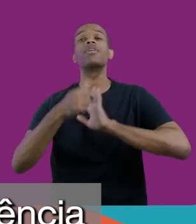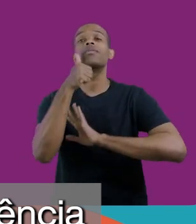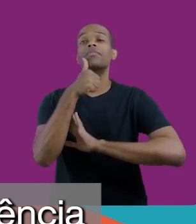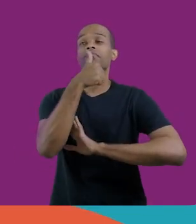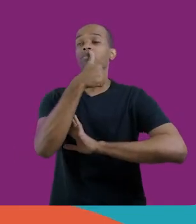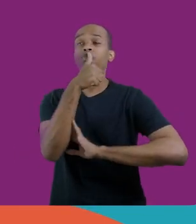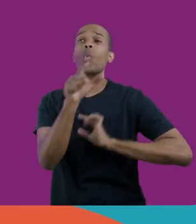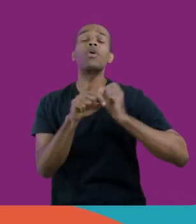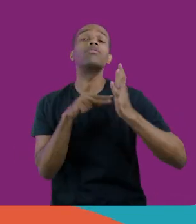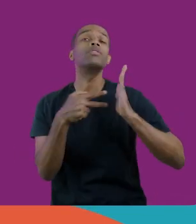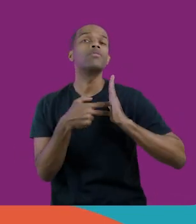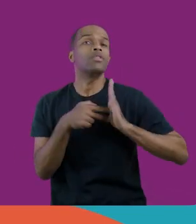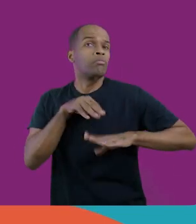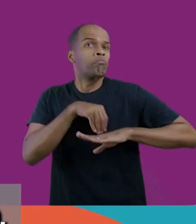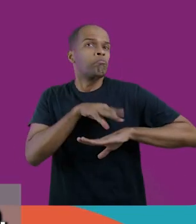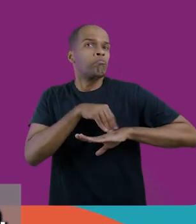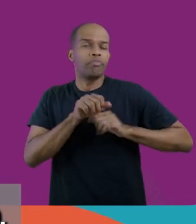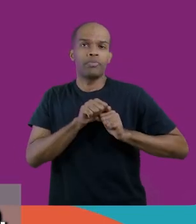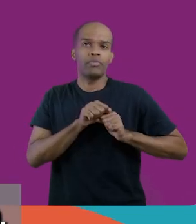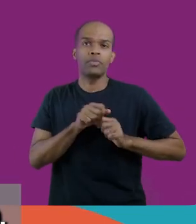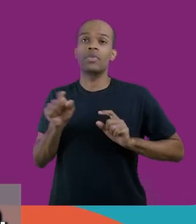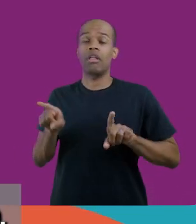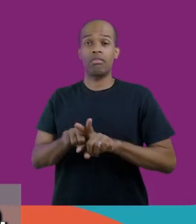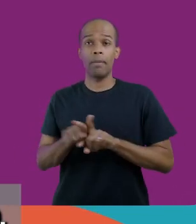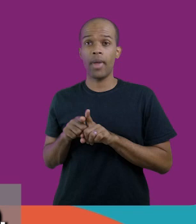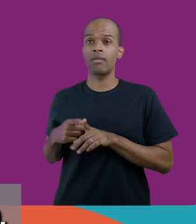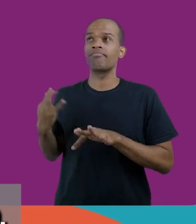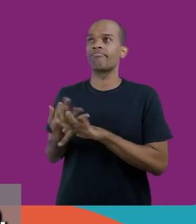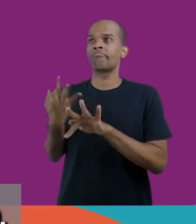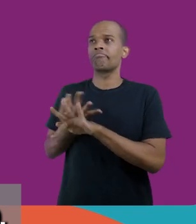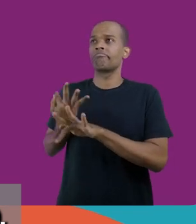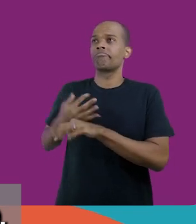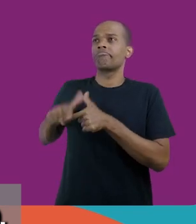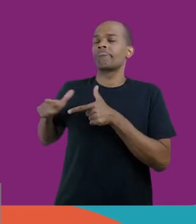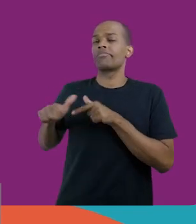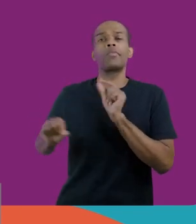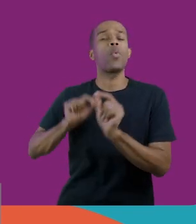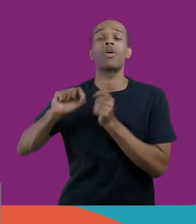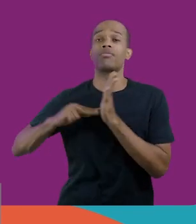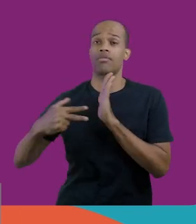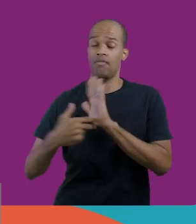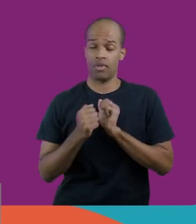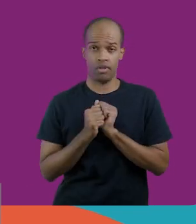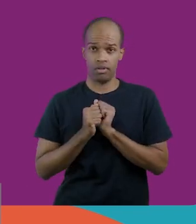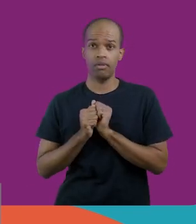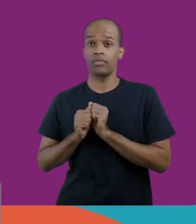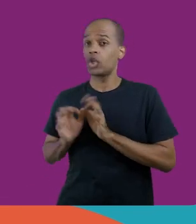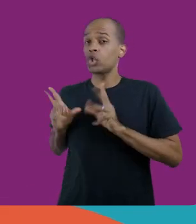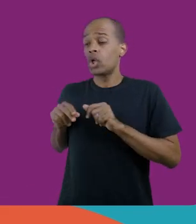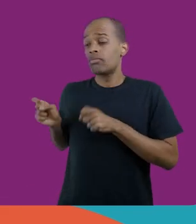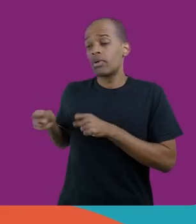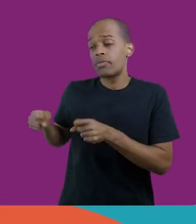resiliência e o que significa lidar com a adversidade e todas as competências